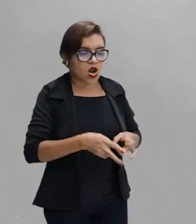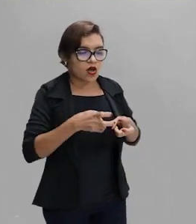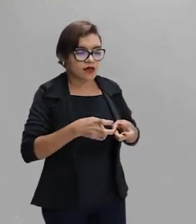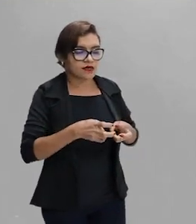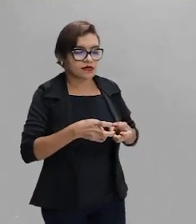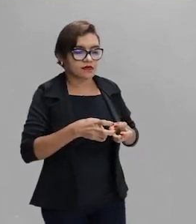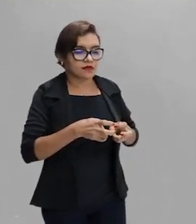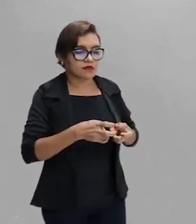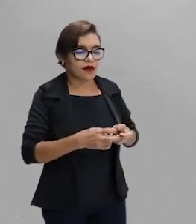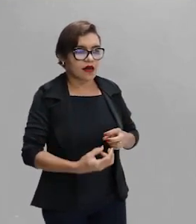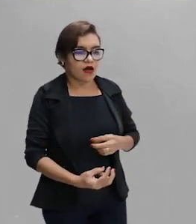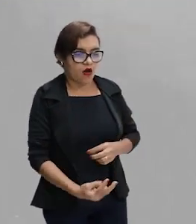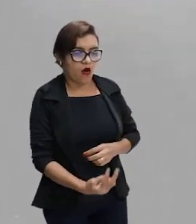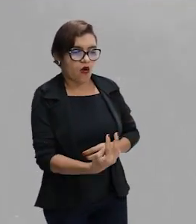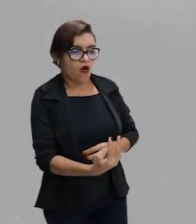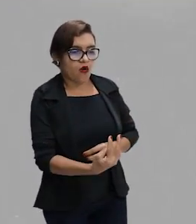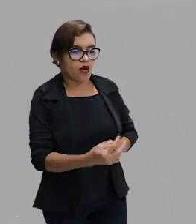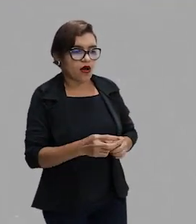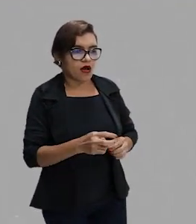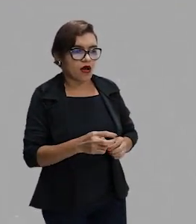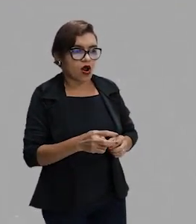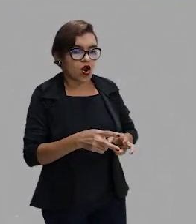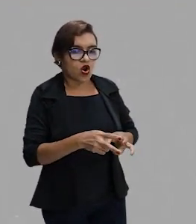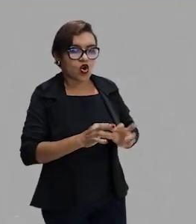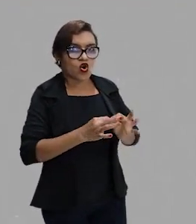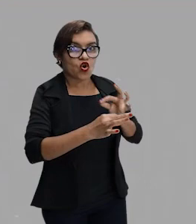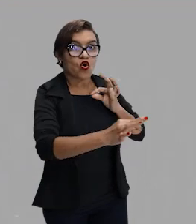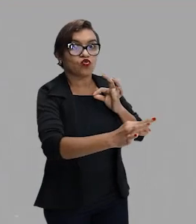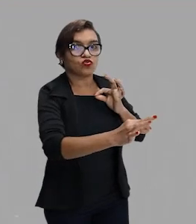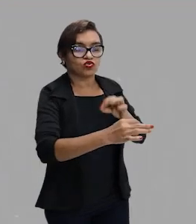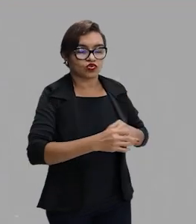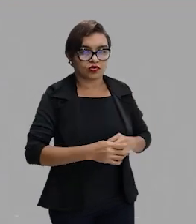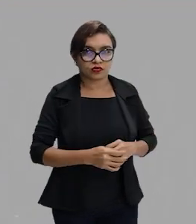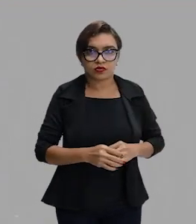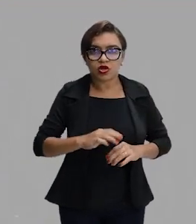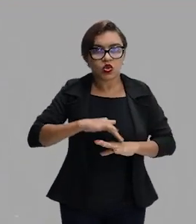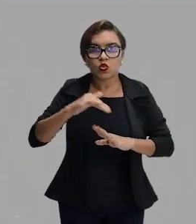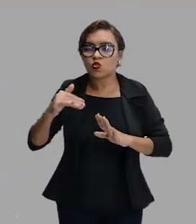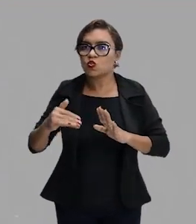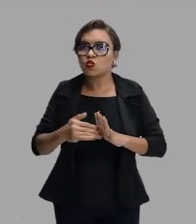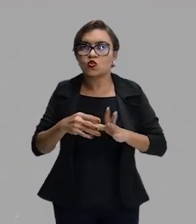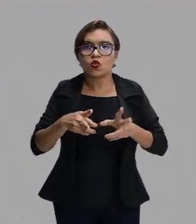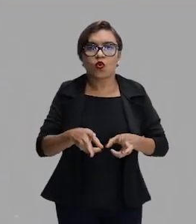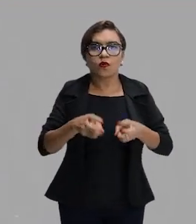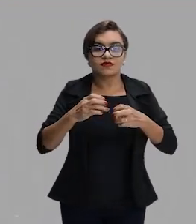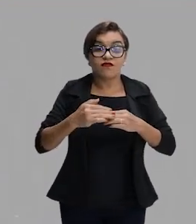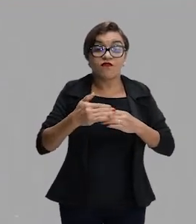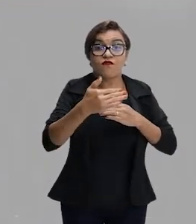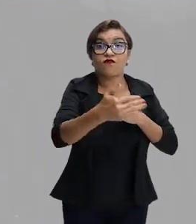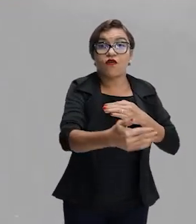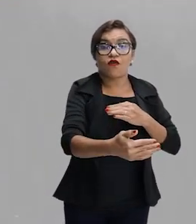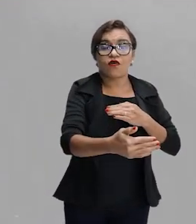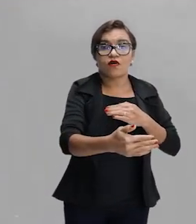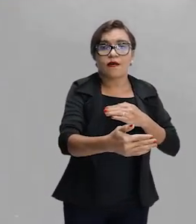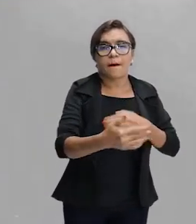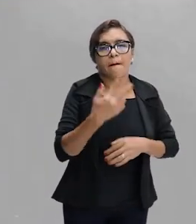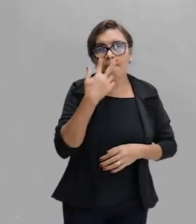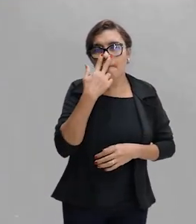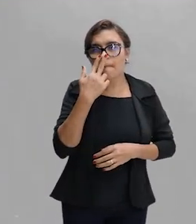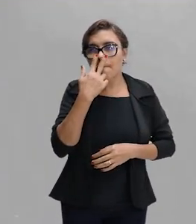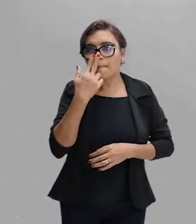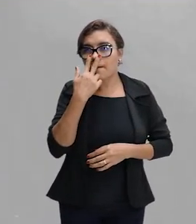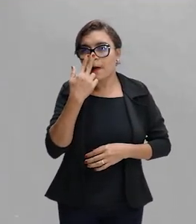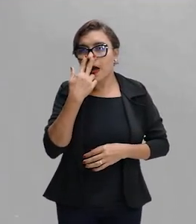disso é novamente dentro da piscina. Tem um observador na piscina. E tudo que ele observa fora da piscina é aparente